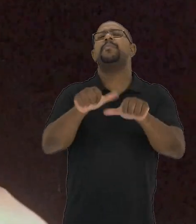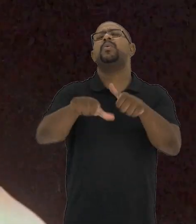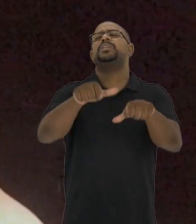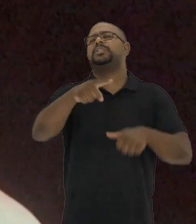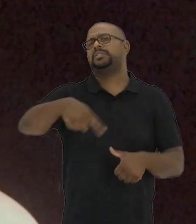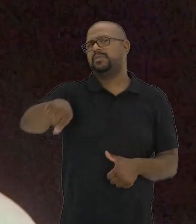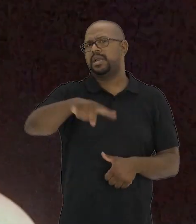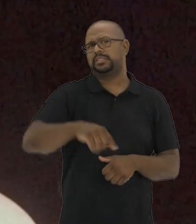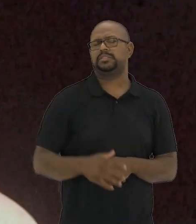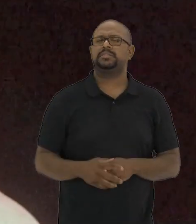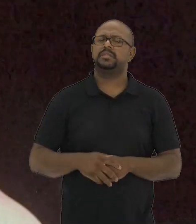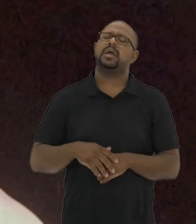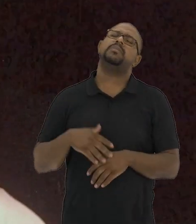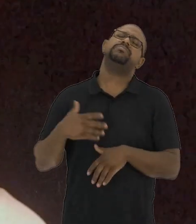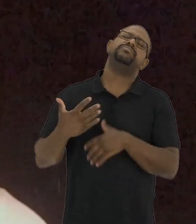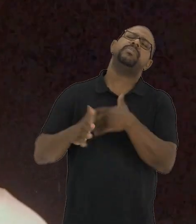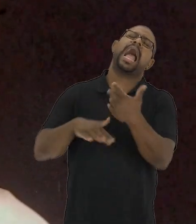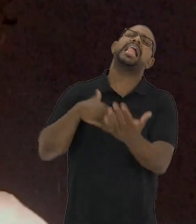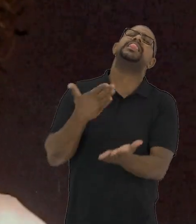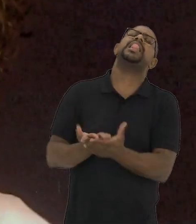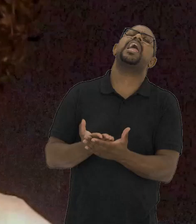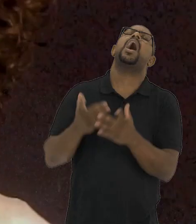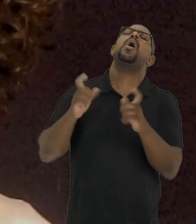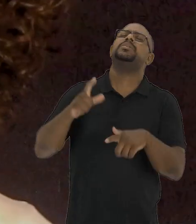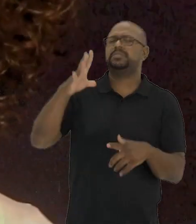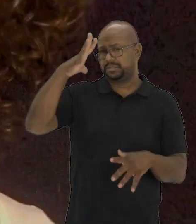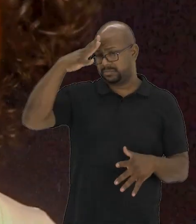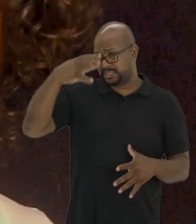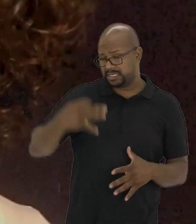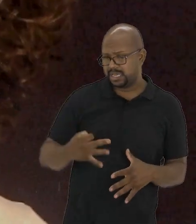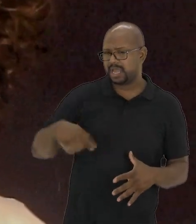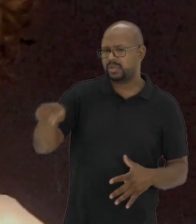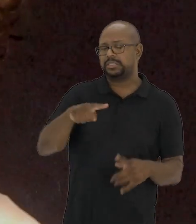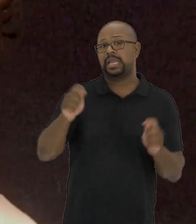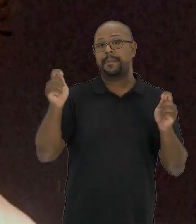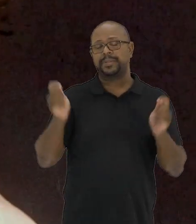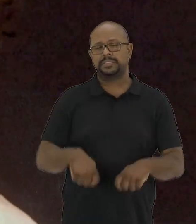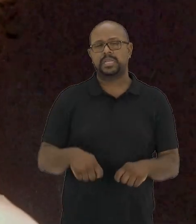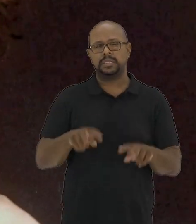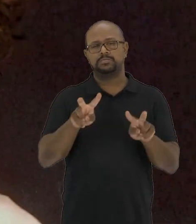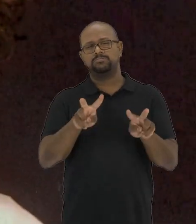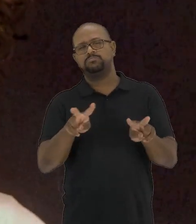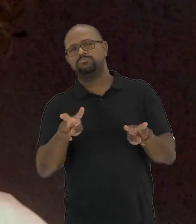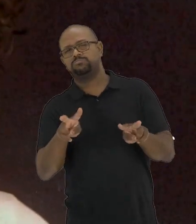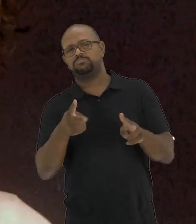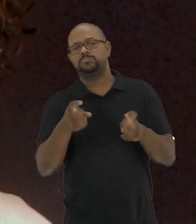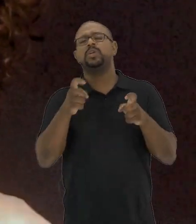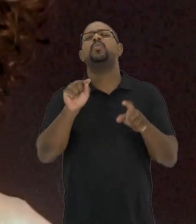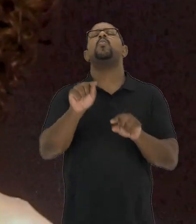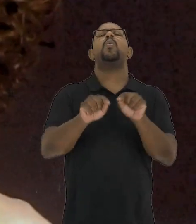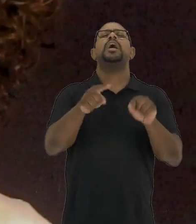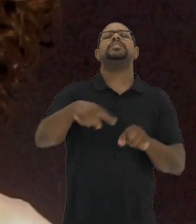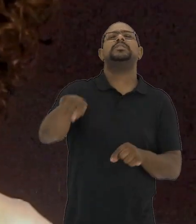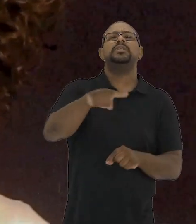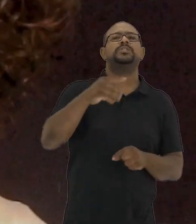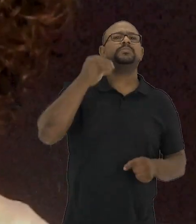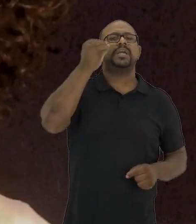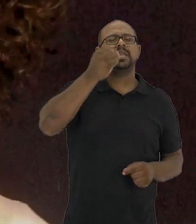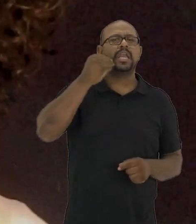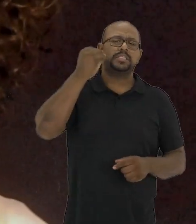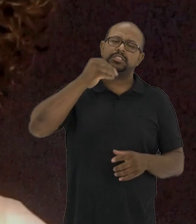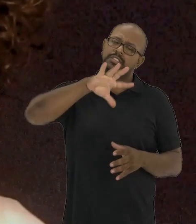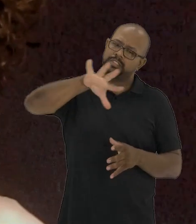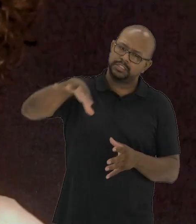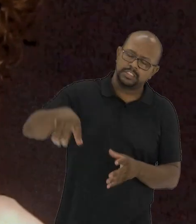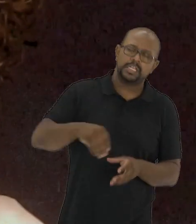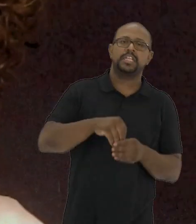compreender que mudanças são essas? Até onde iremos compreender ou a nossa capacidade de dimensionar quais são